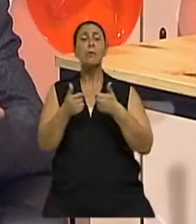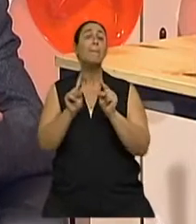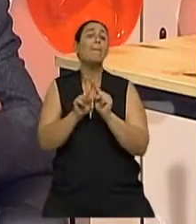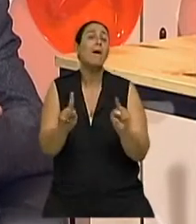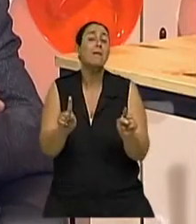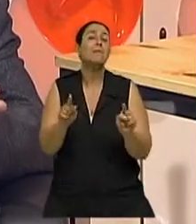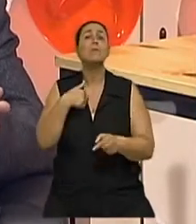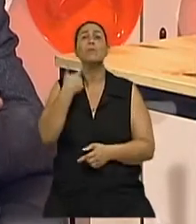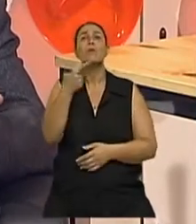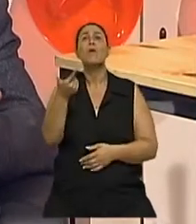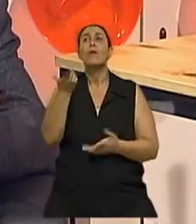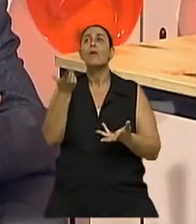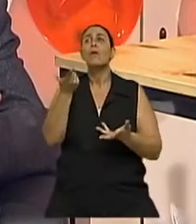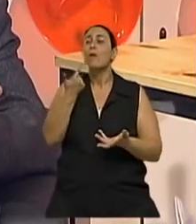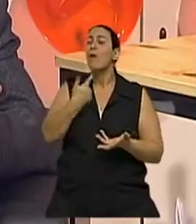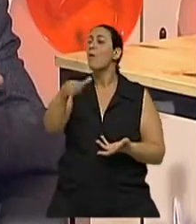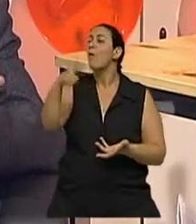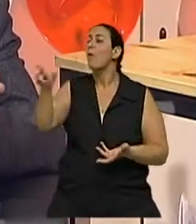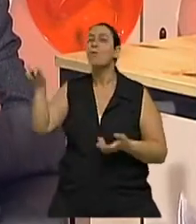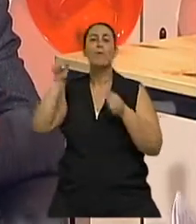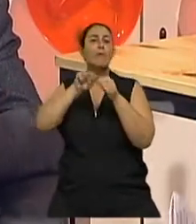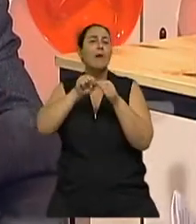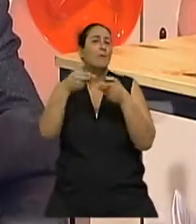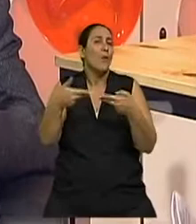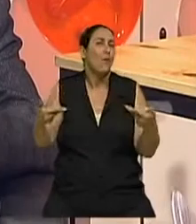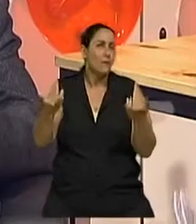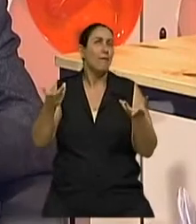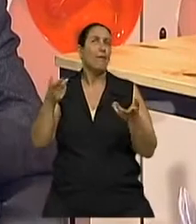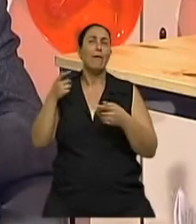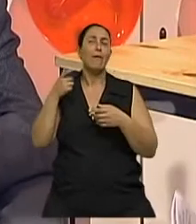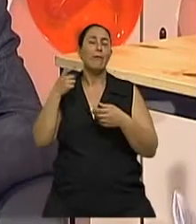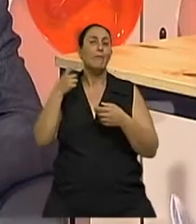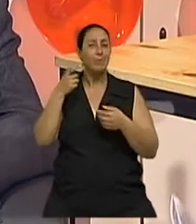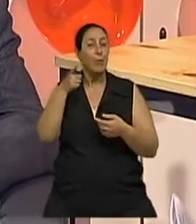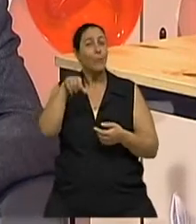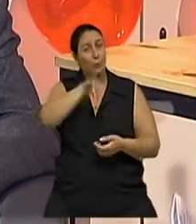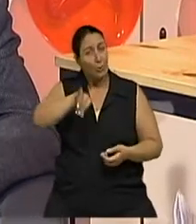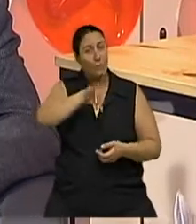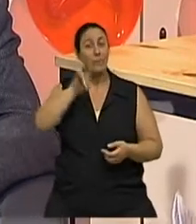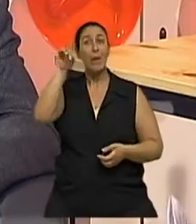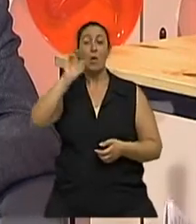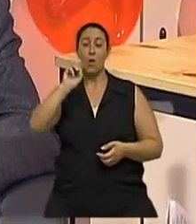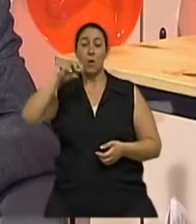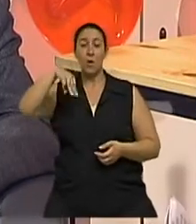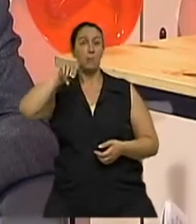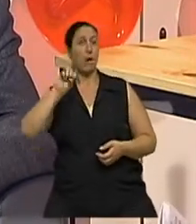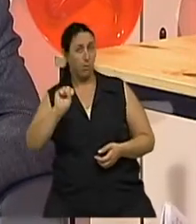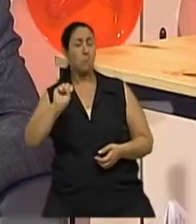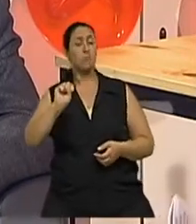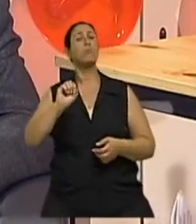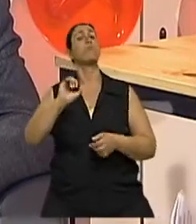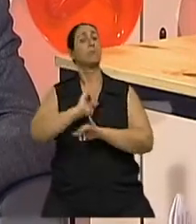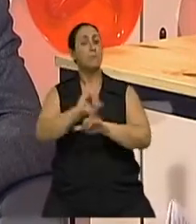mas se ela não tem outras dimensões envolvidas, né? E a Organização Mundial da Saúde considera a